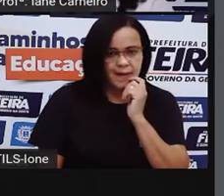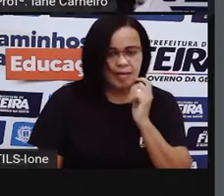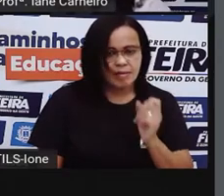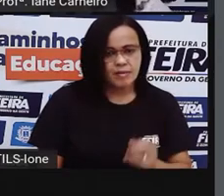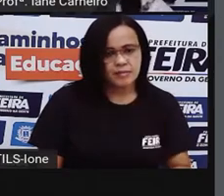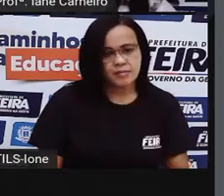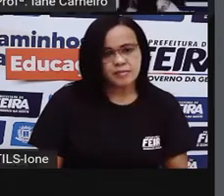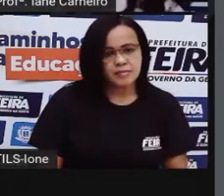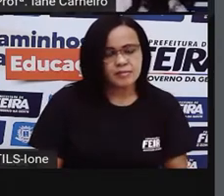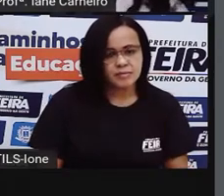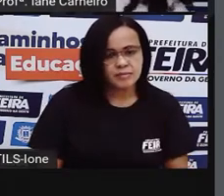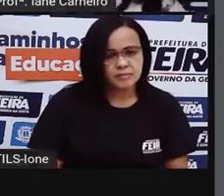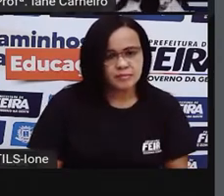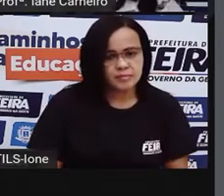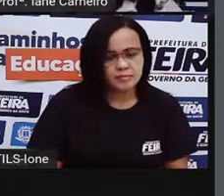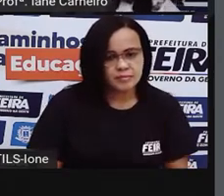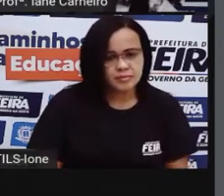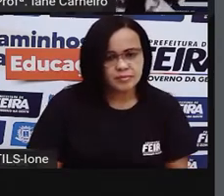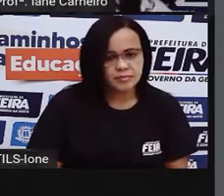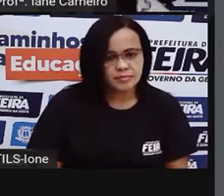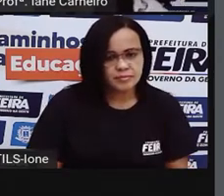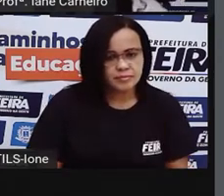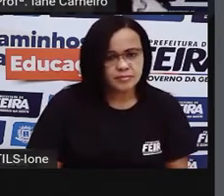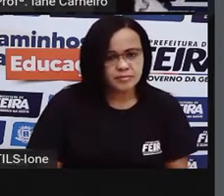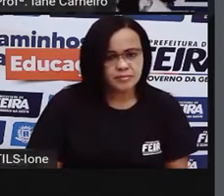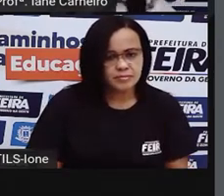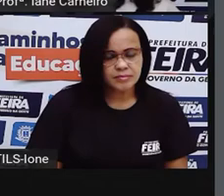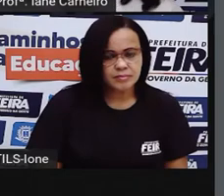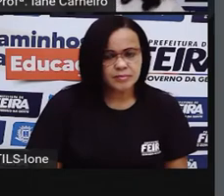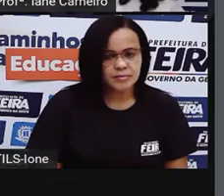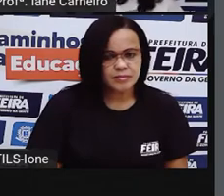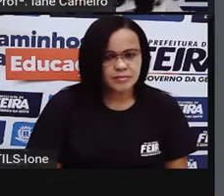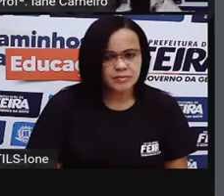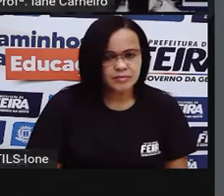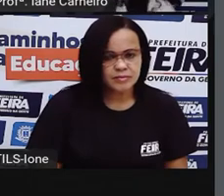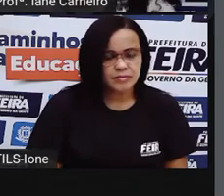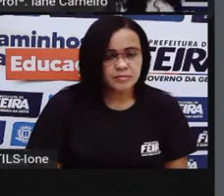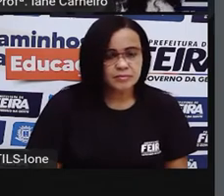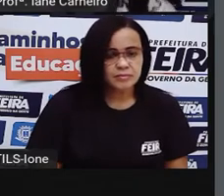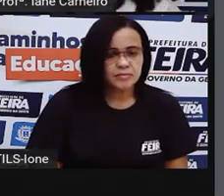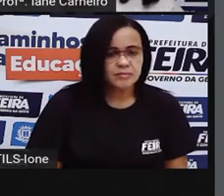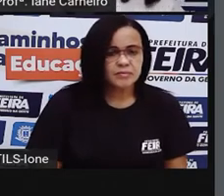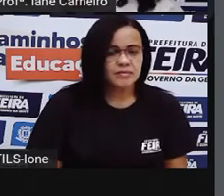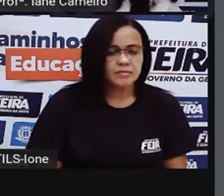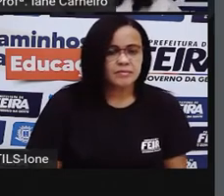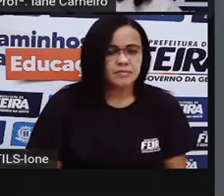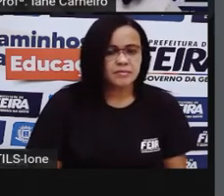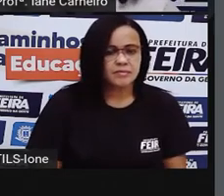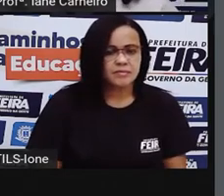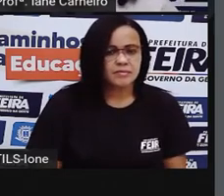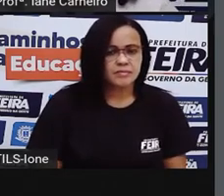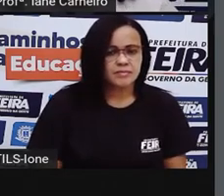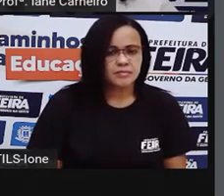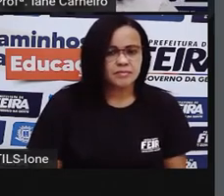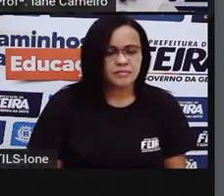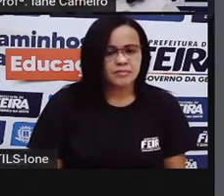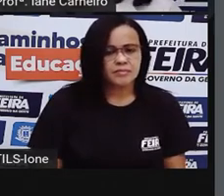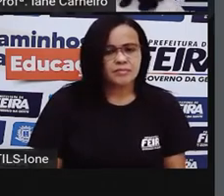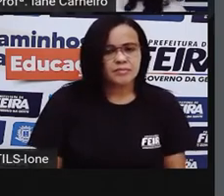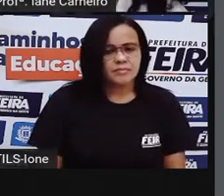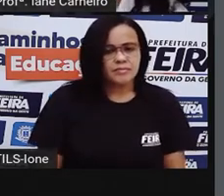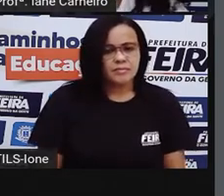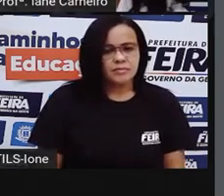Depois, acorda a notinha para caçar os insetos, que destrói belos livros e tantos outros insetos.